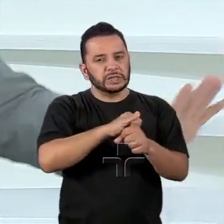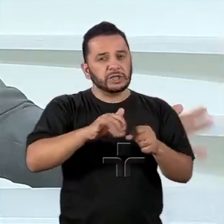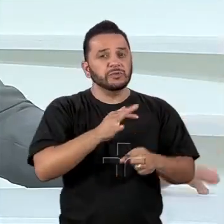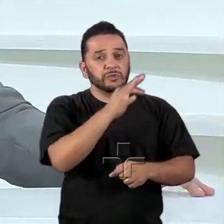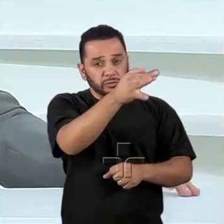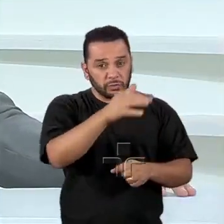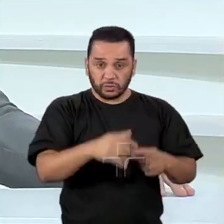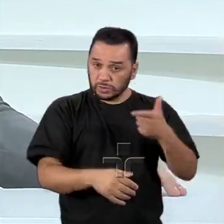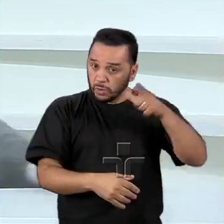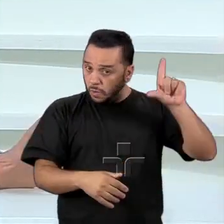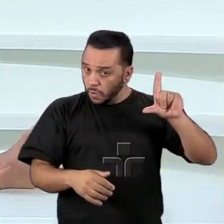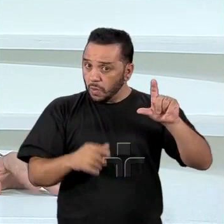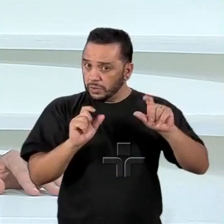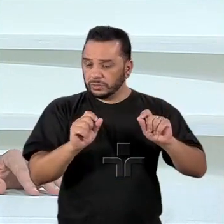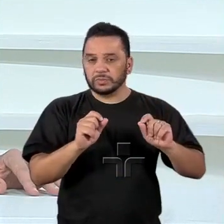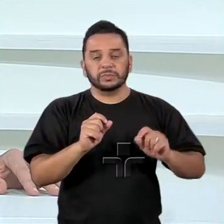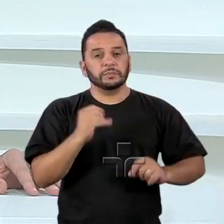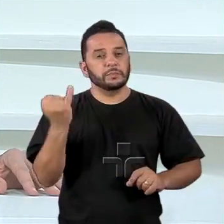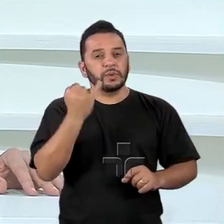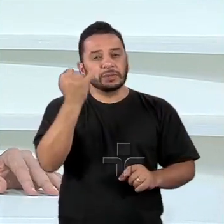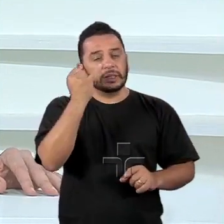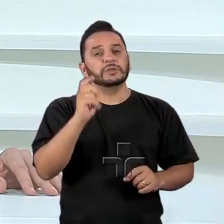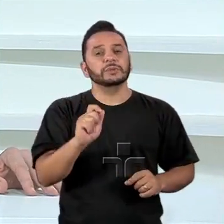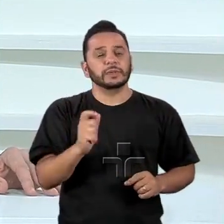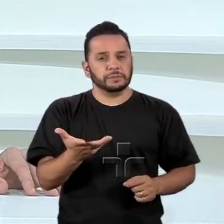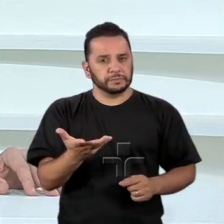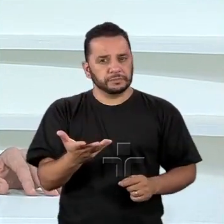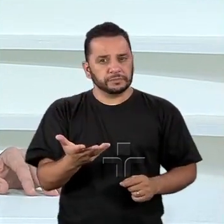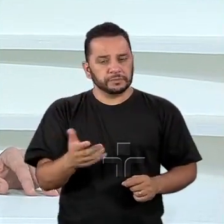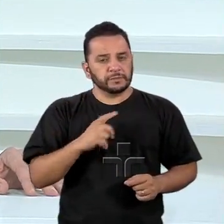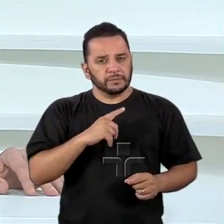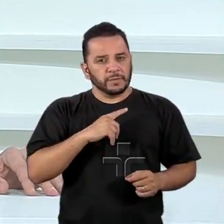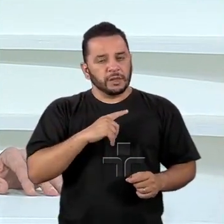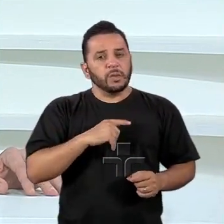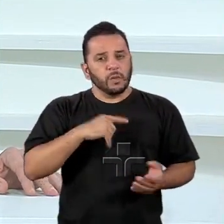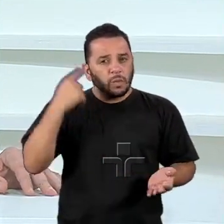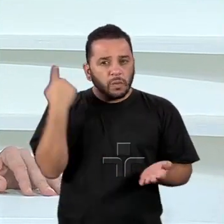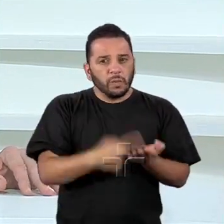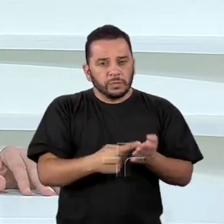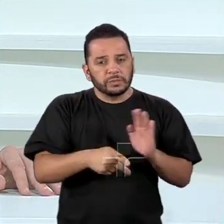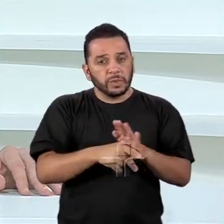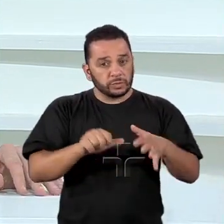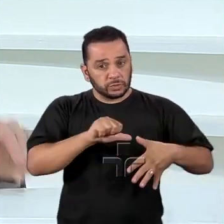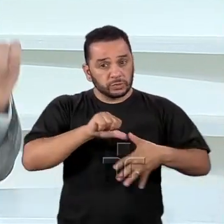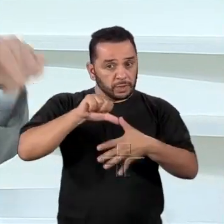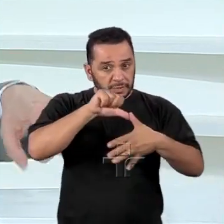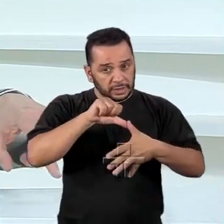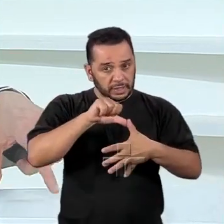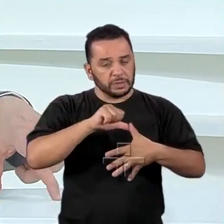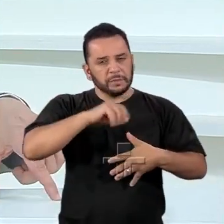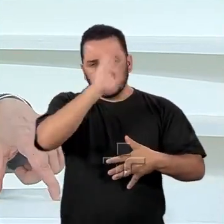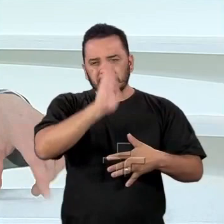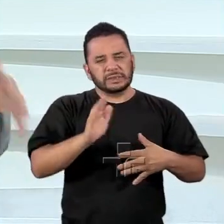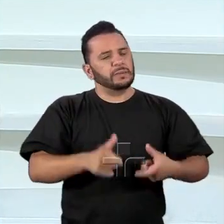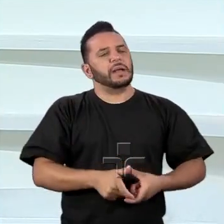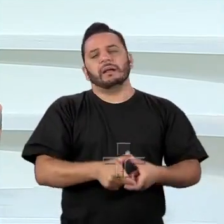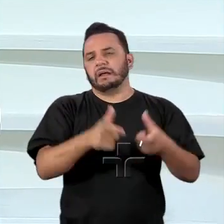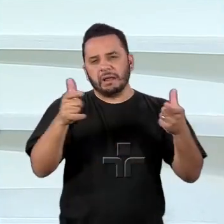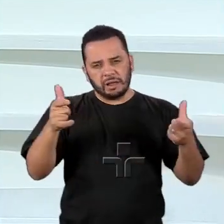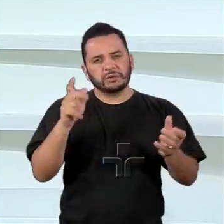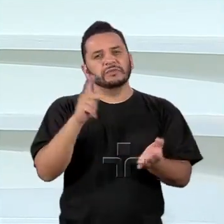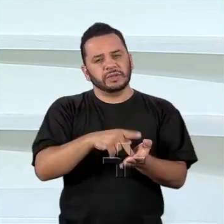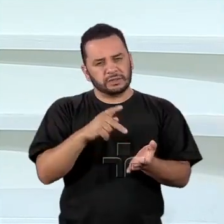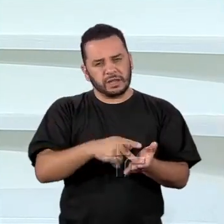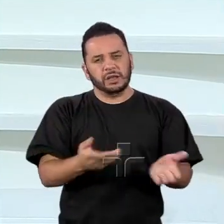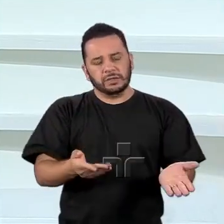aspecto importante aqui é o seguinte, a agenda sul-americana, na qual o Brasil é grande relativamente, estamos falando do